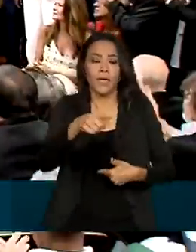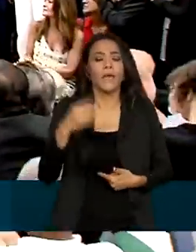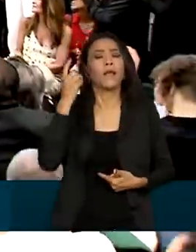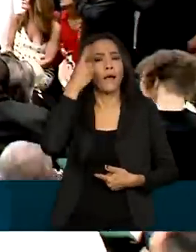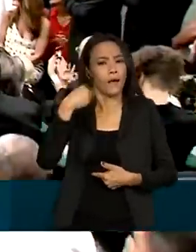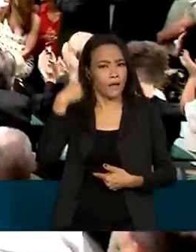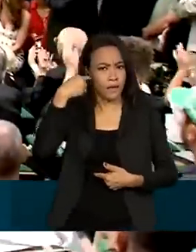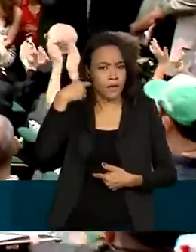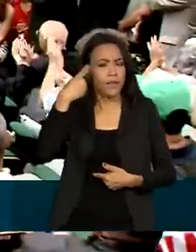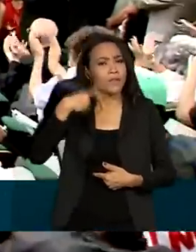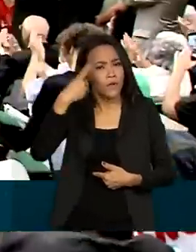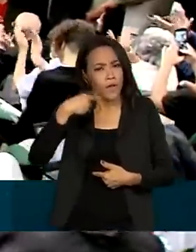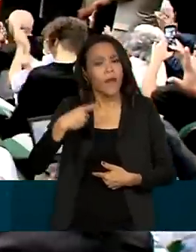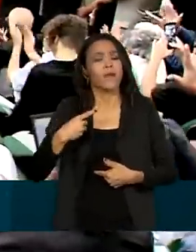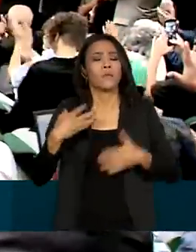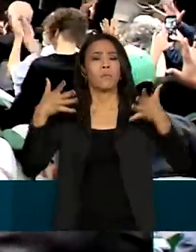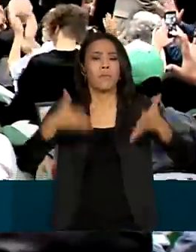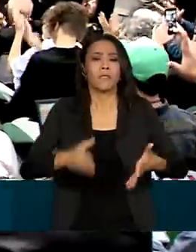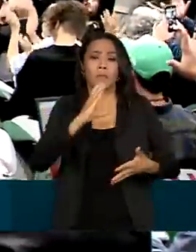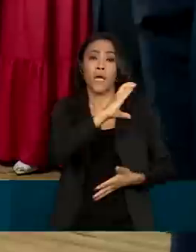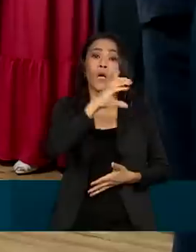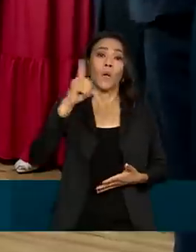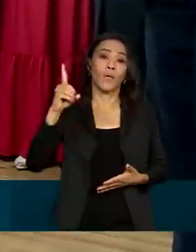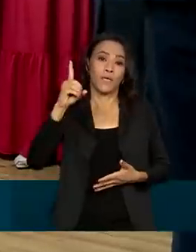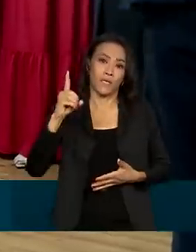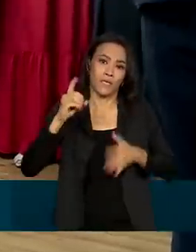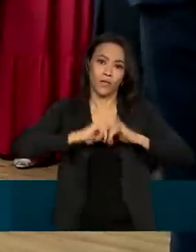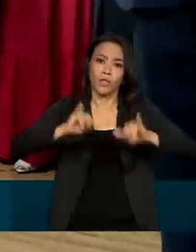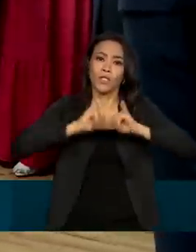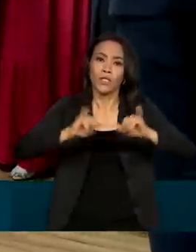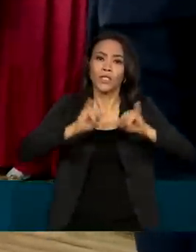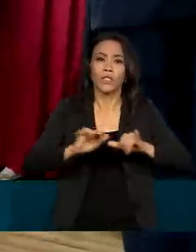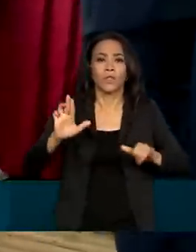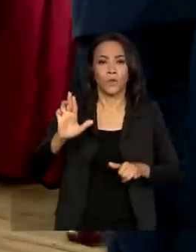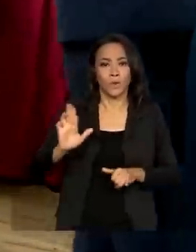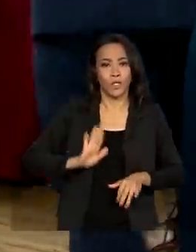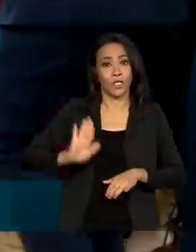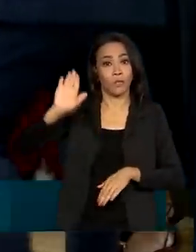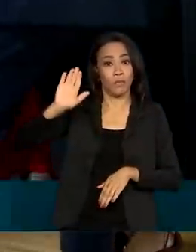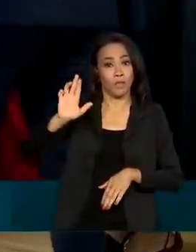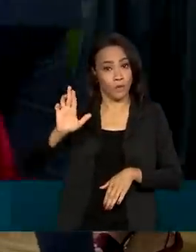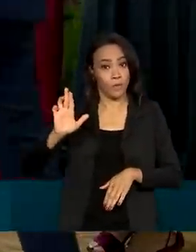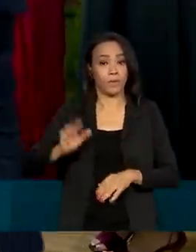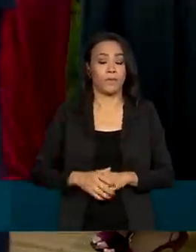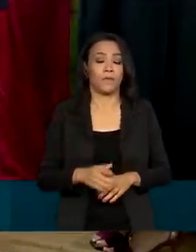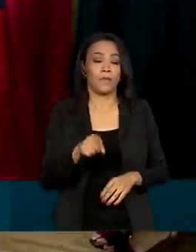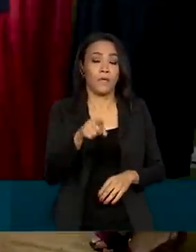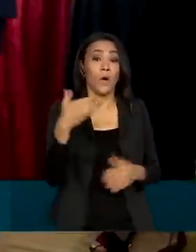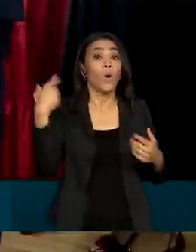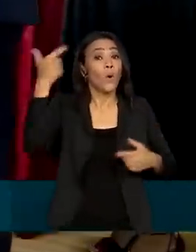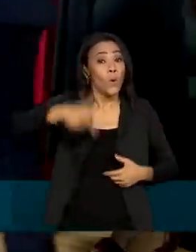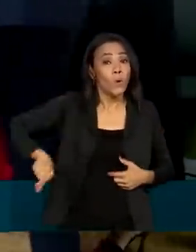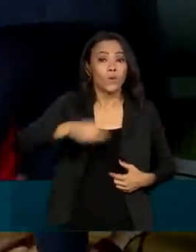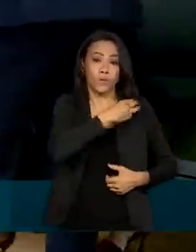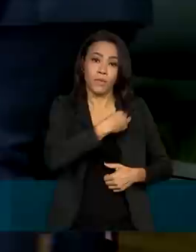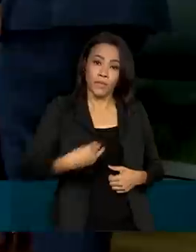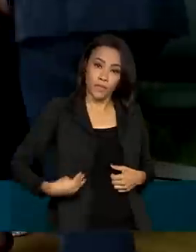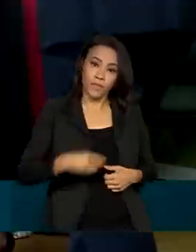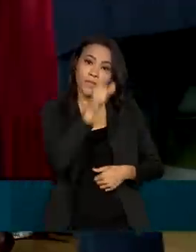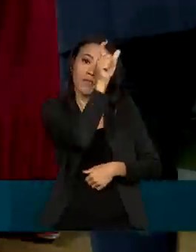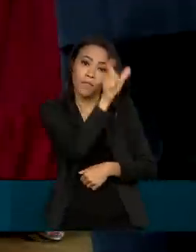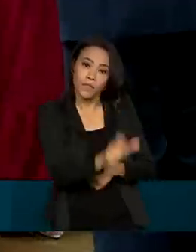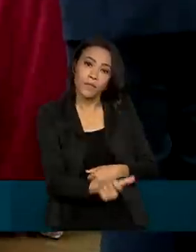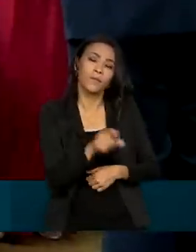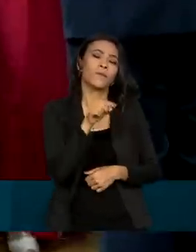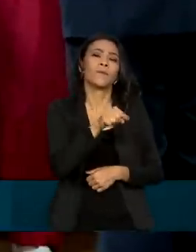coordenação de campanha do presidente Lula. Outro ministro que tomou posse nesta terça-feira foi André de Paula,